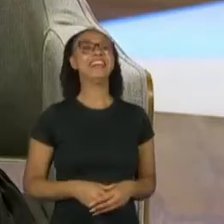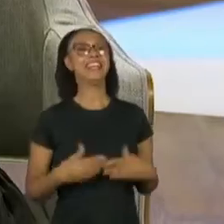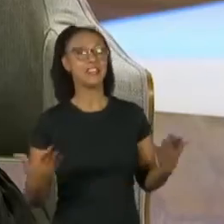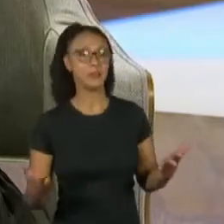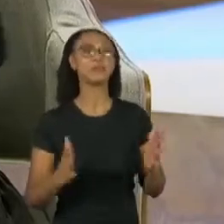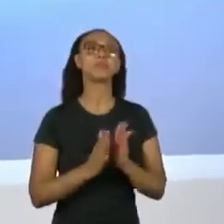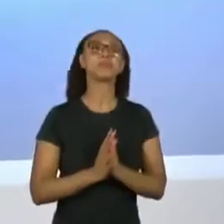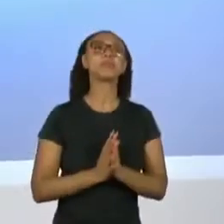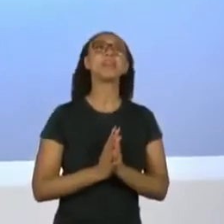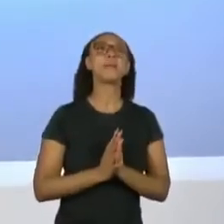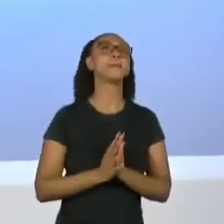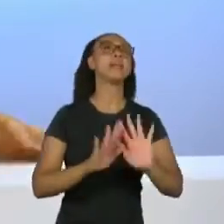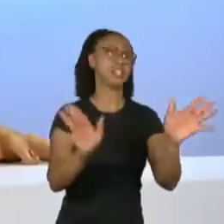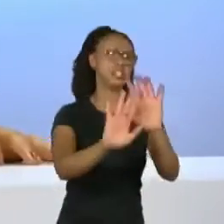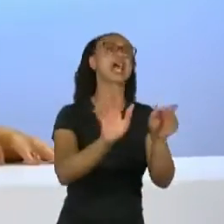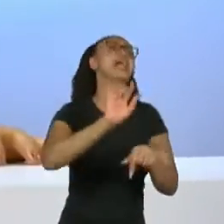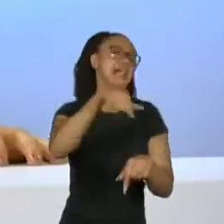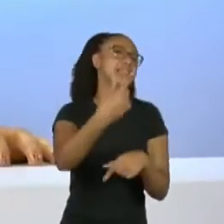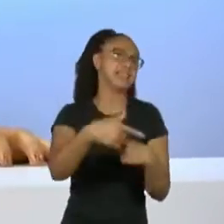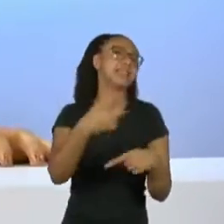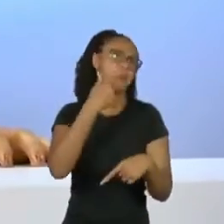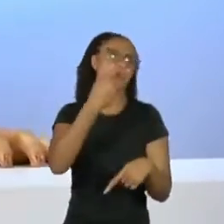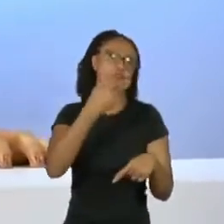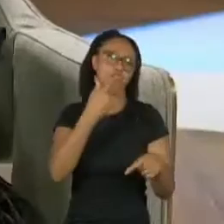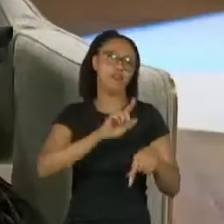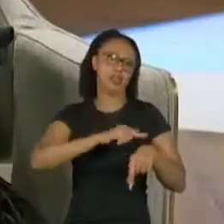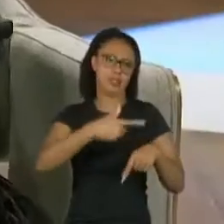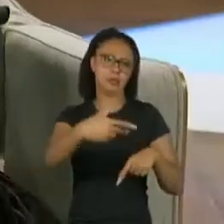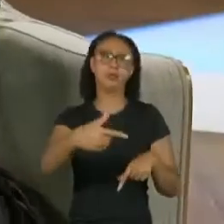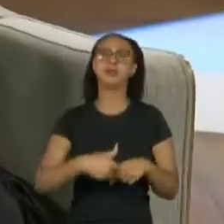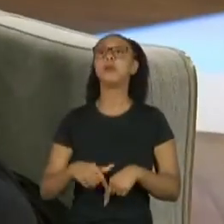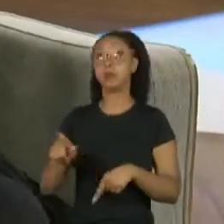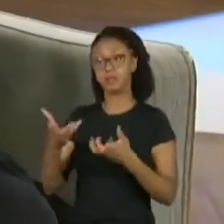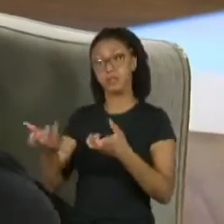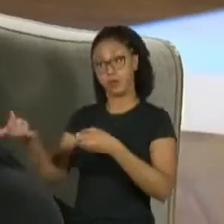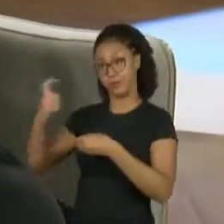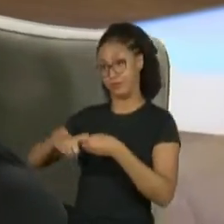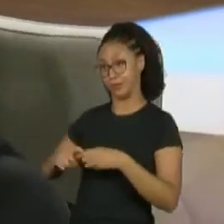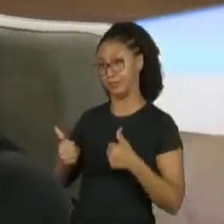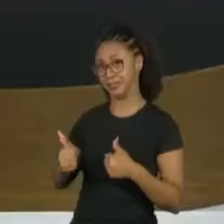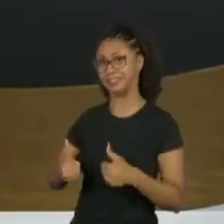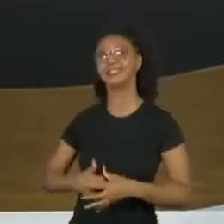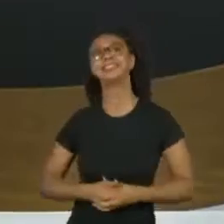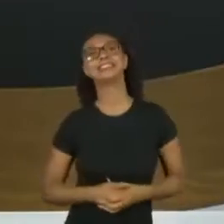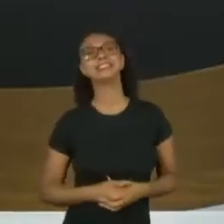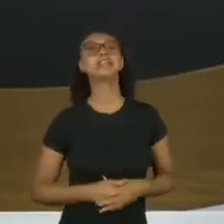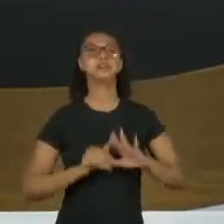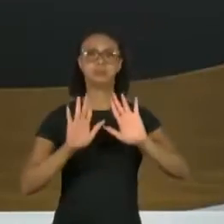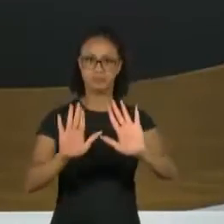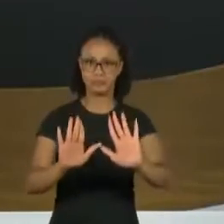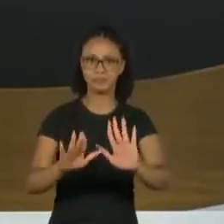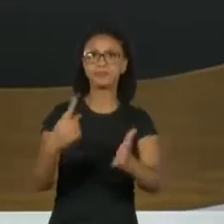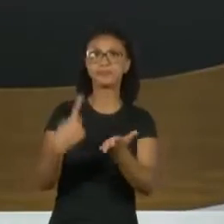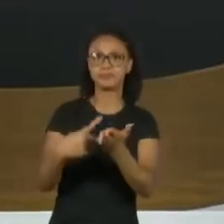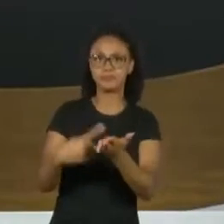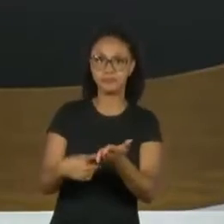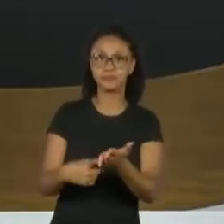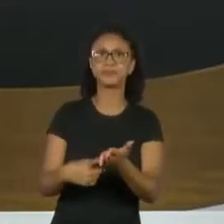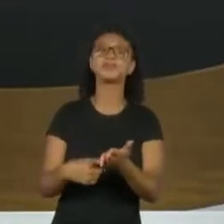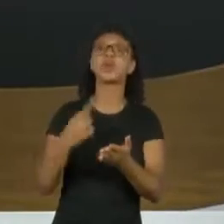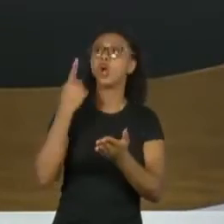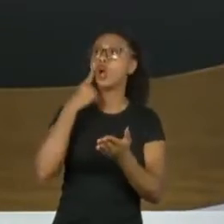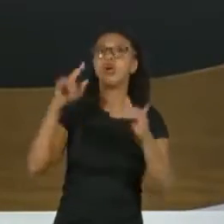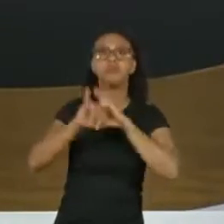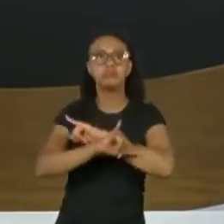Não, vai, já cortei no raciocínio. Depois eu vou relembrar que eu vou perguntar. Porque eu quero que volte. Então vamos fazer assim, ficou aqui dado o recado para